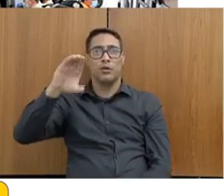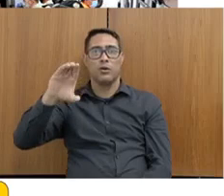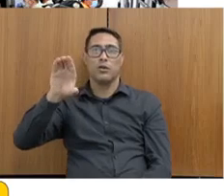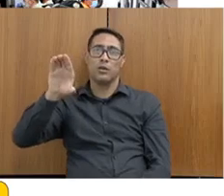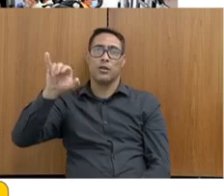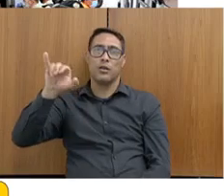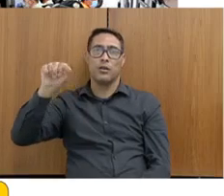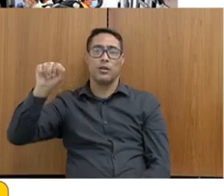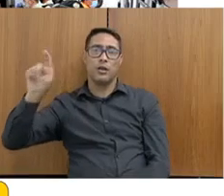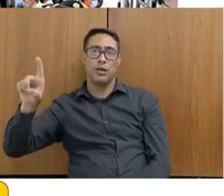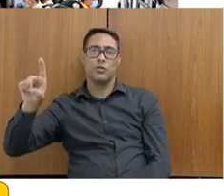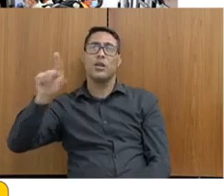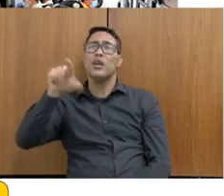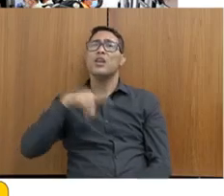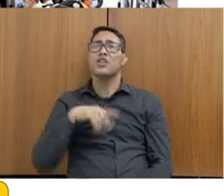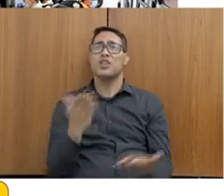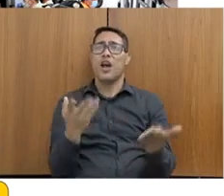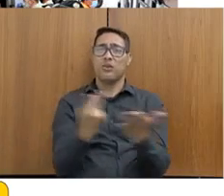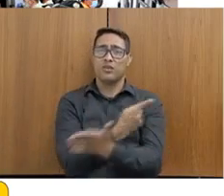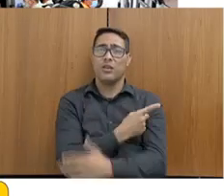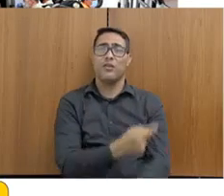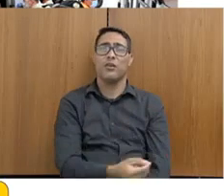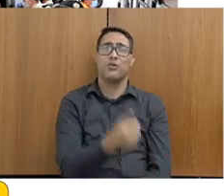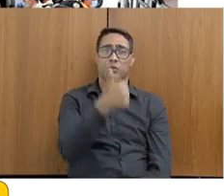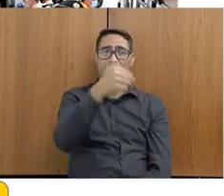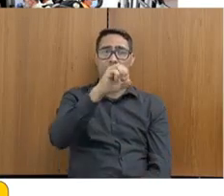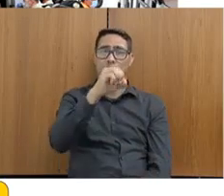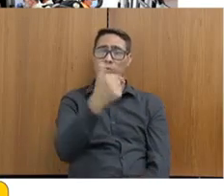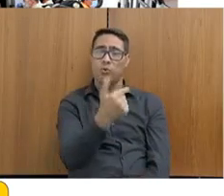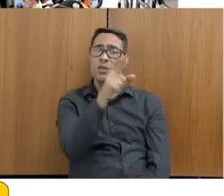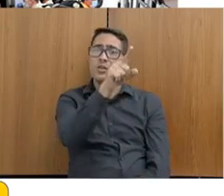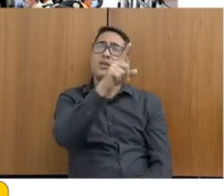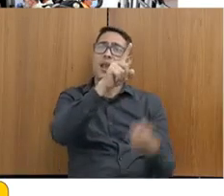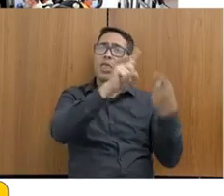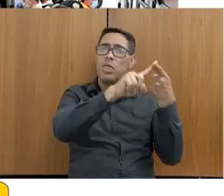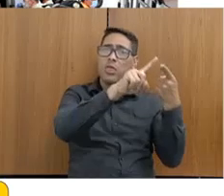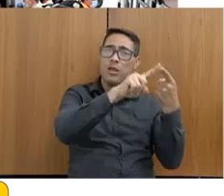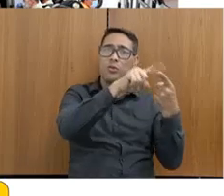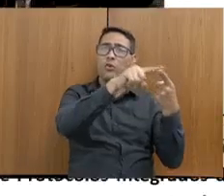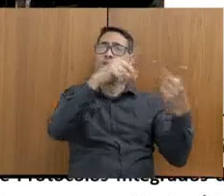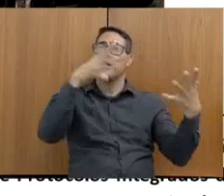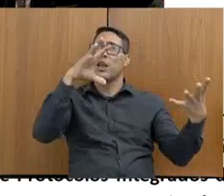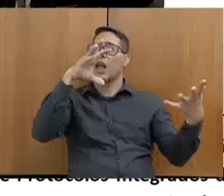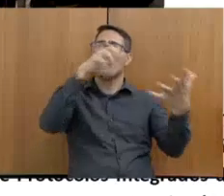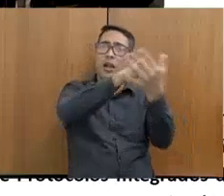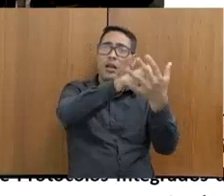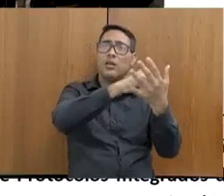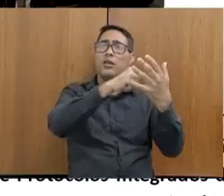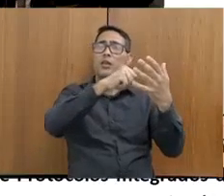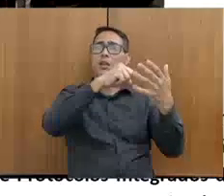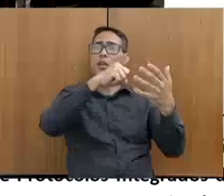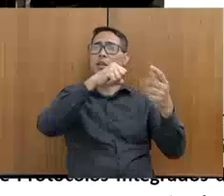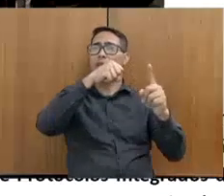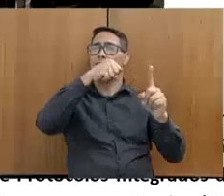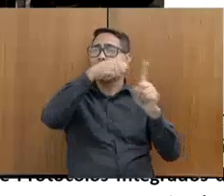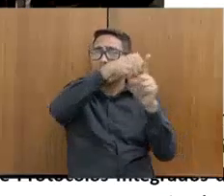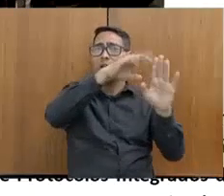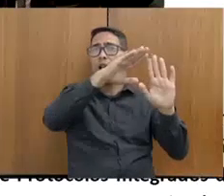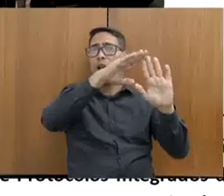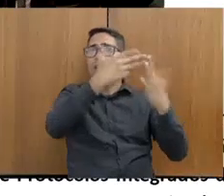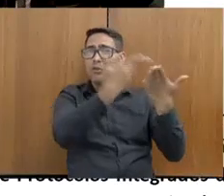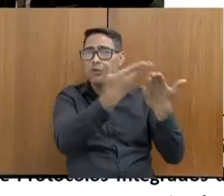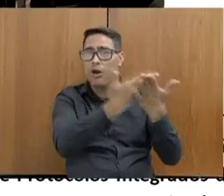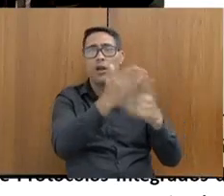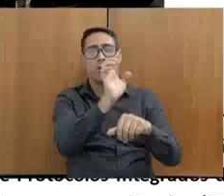já nesse semestre, aconteceram 102 denúncias sobre ataques em escolas em todo o Estado. Temos um